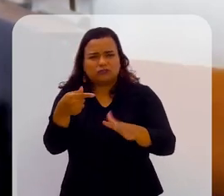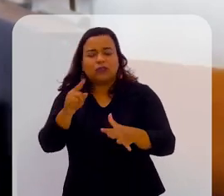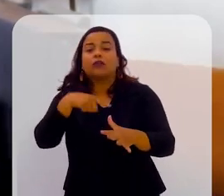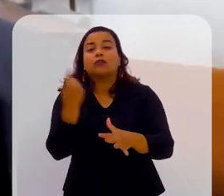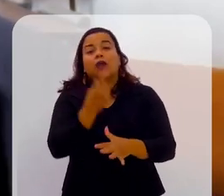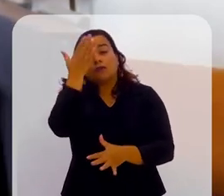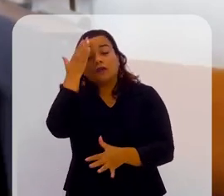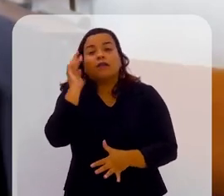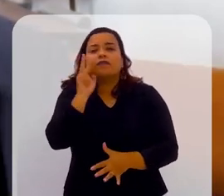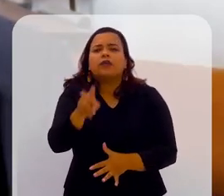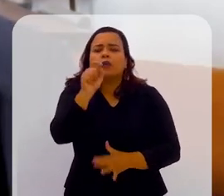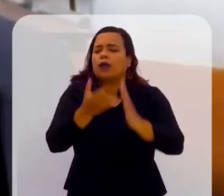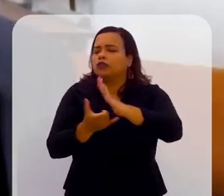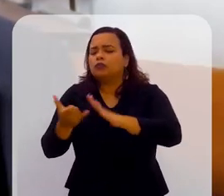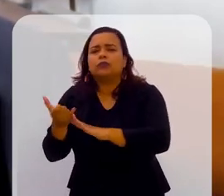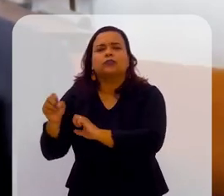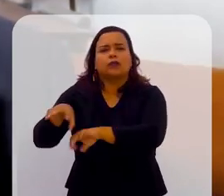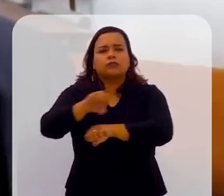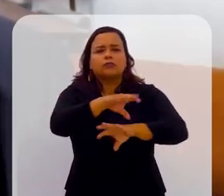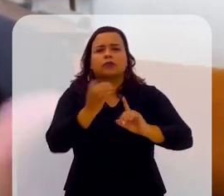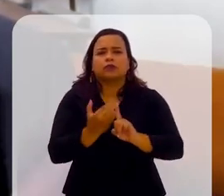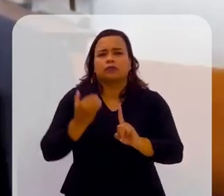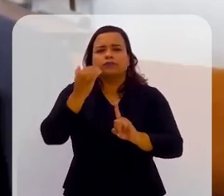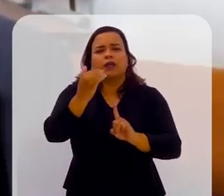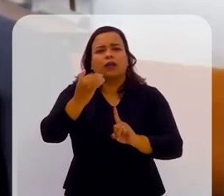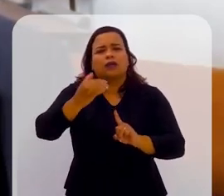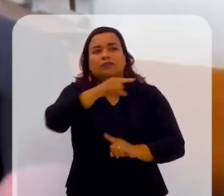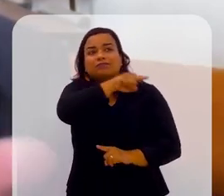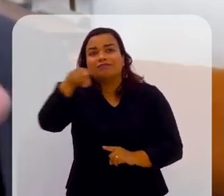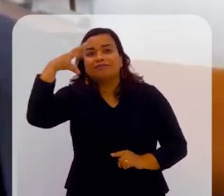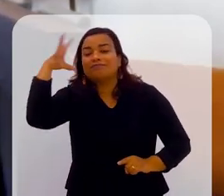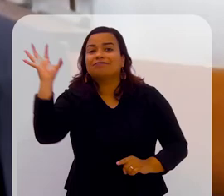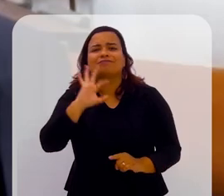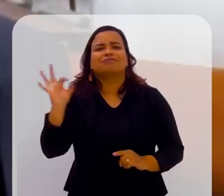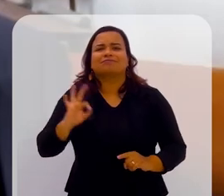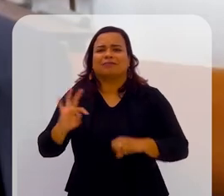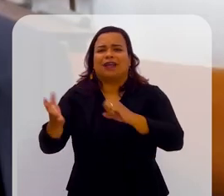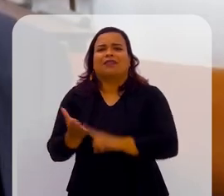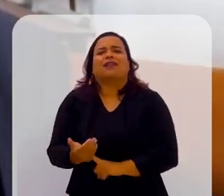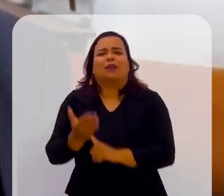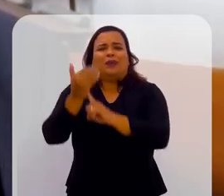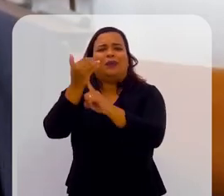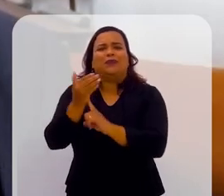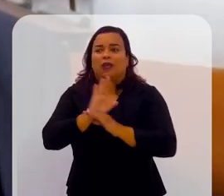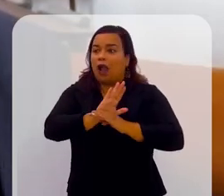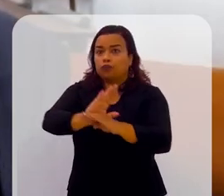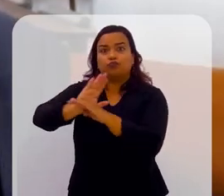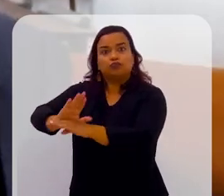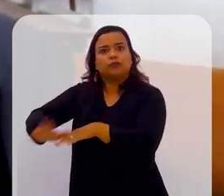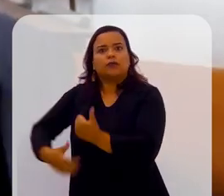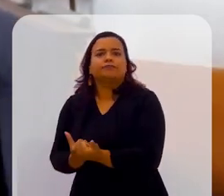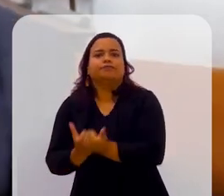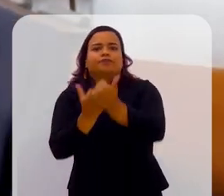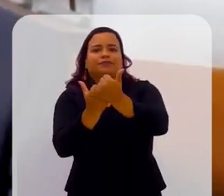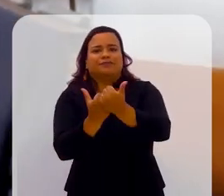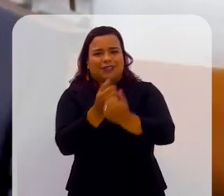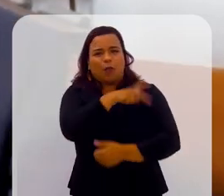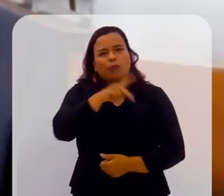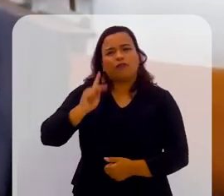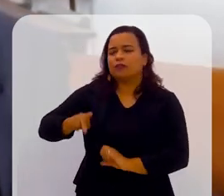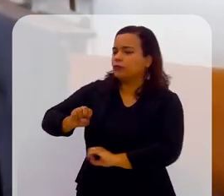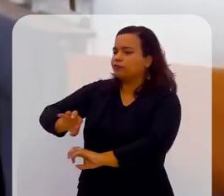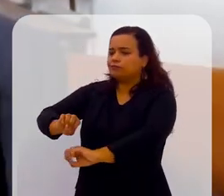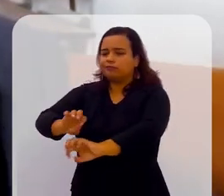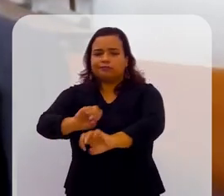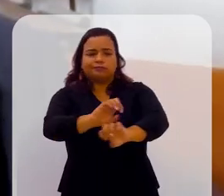entendeu que as instituições de ensino superior elas não tinham conhecimento da tecnologia como um mecanismo que ajuda o